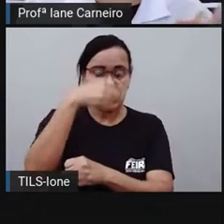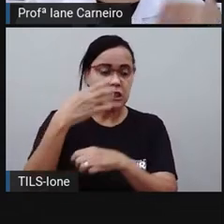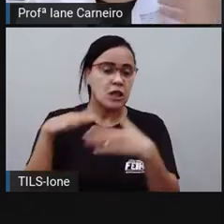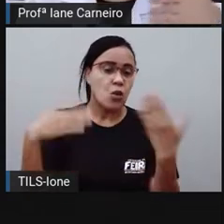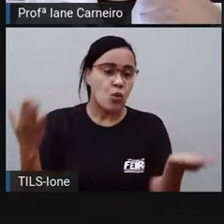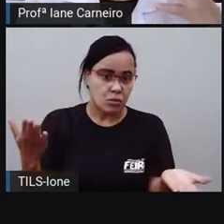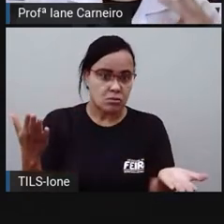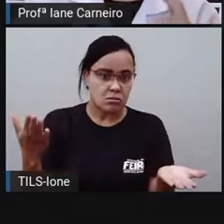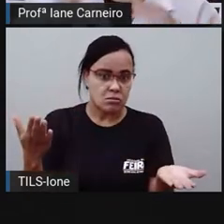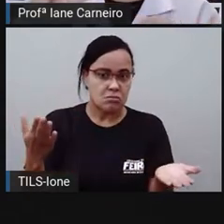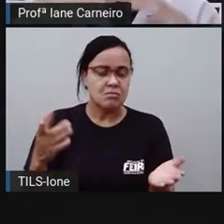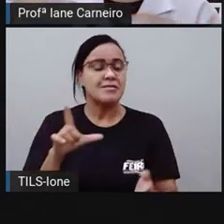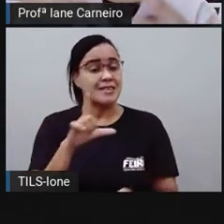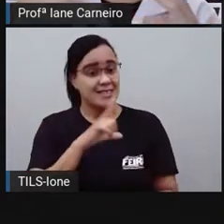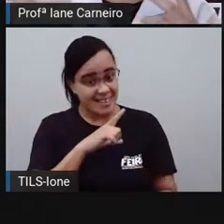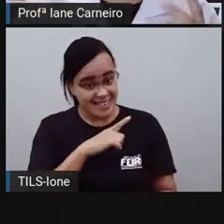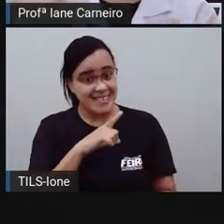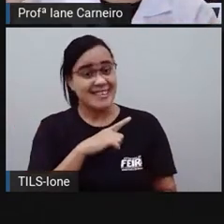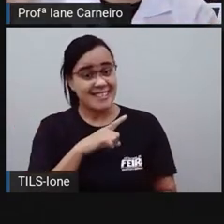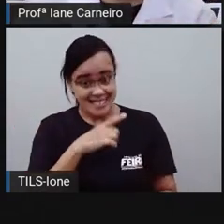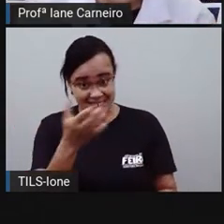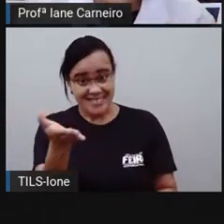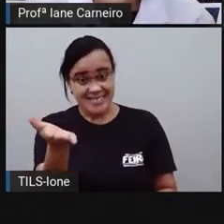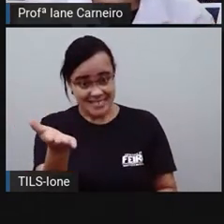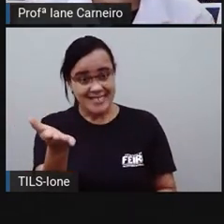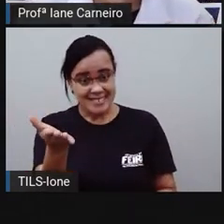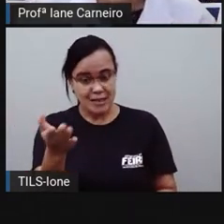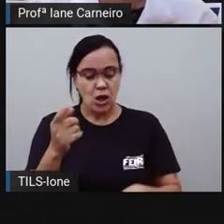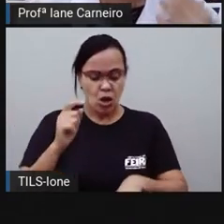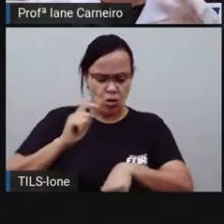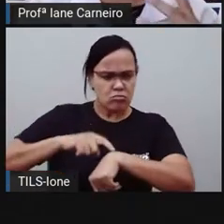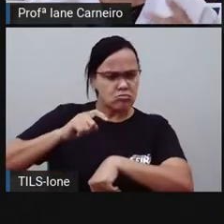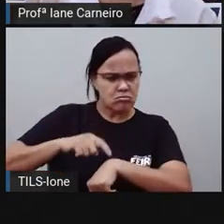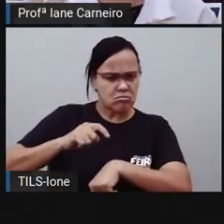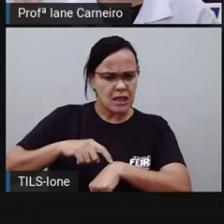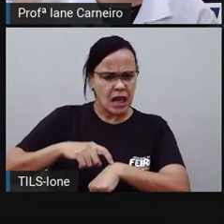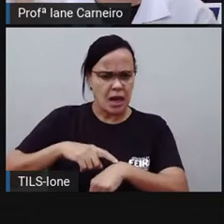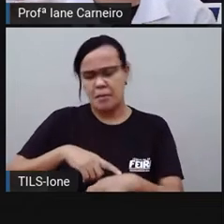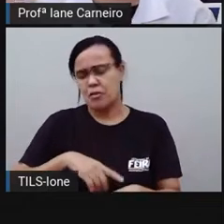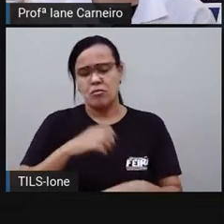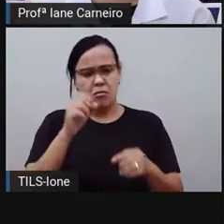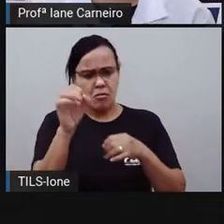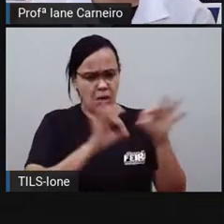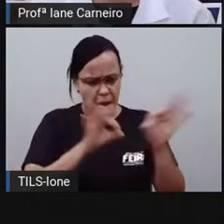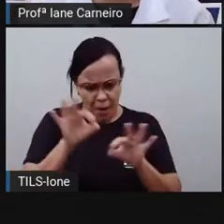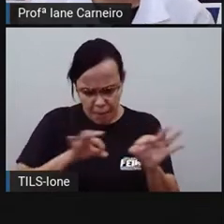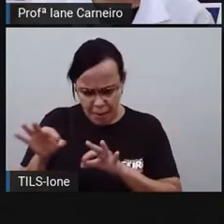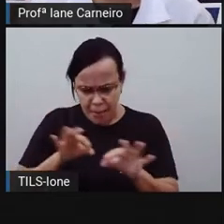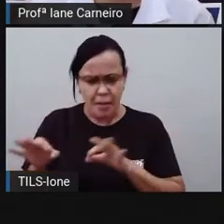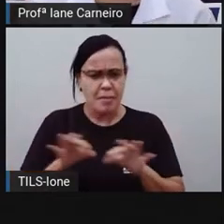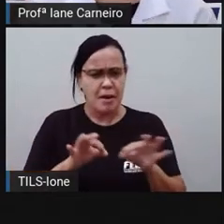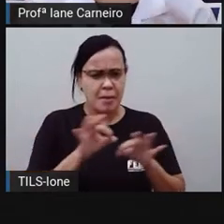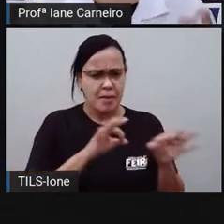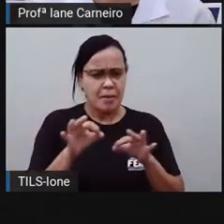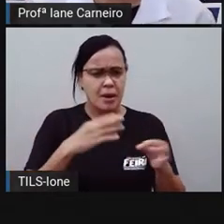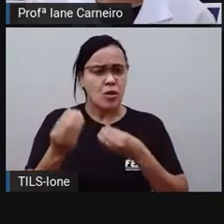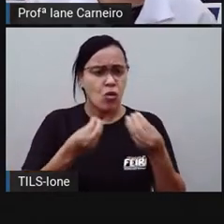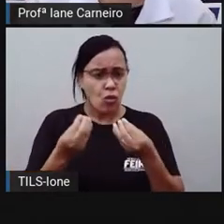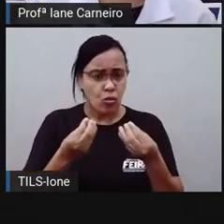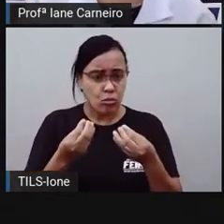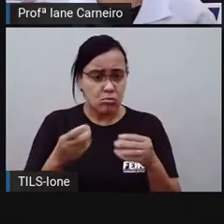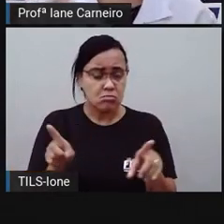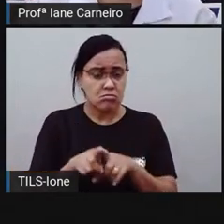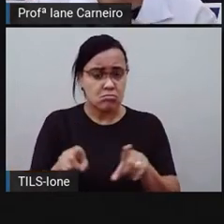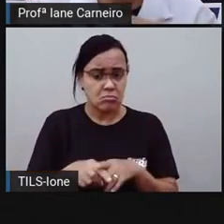fala, ó, o tempo que você vai gastar fazendo a receita, e também o tempo que ela vai ficar no forno, né? Porque ainda